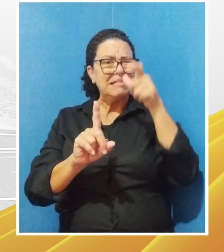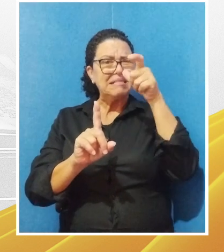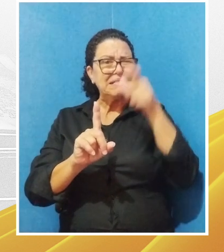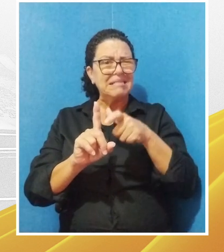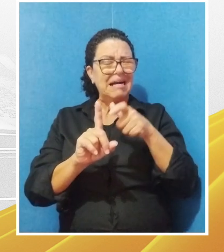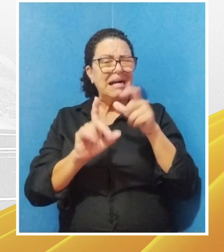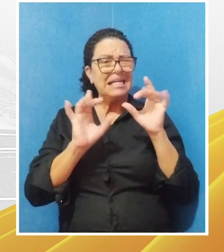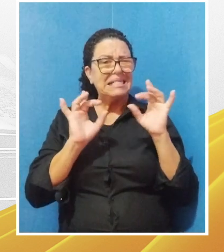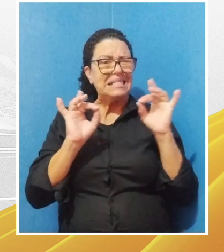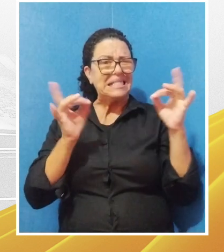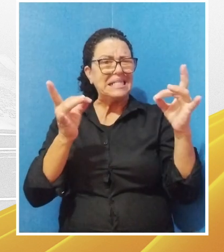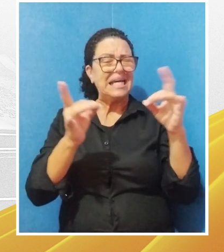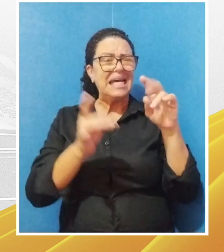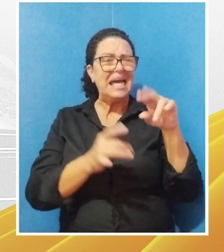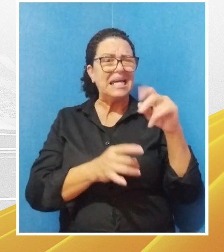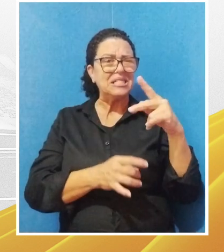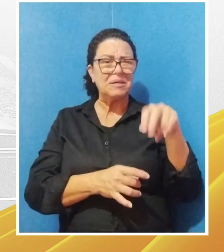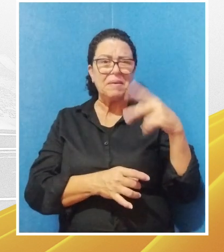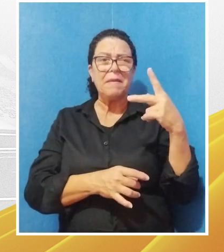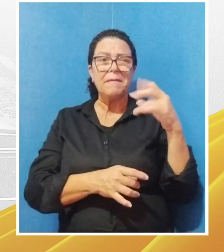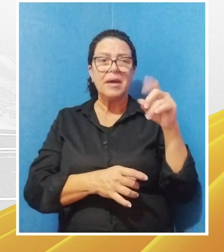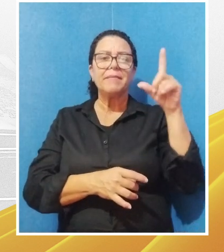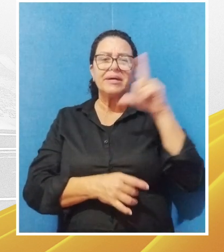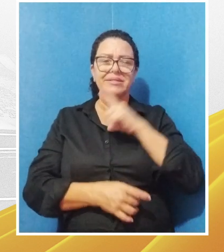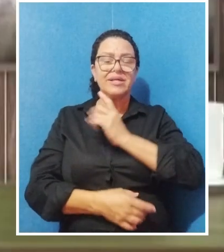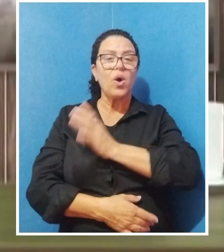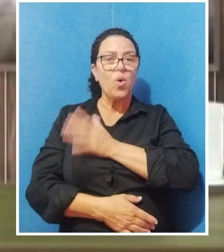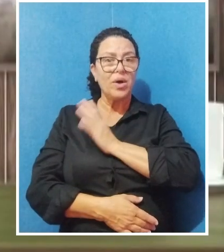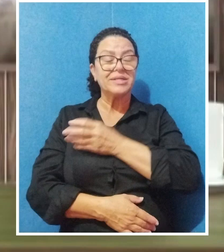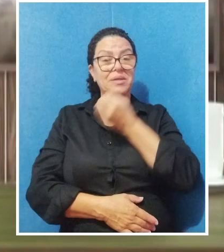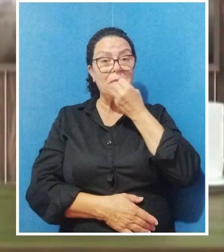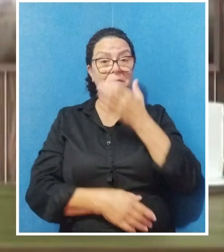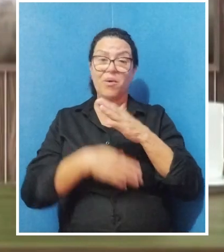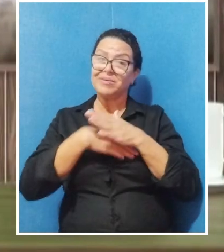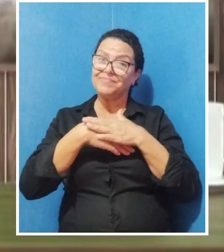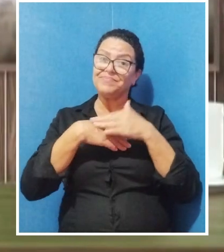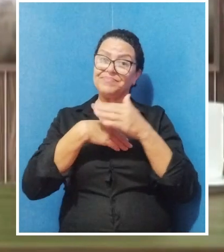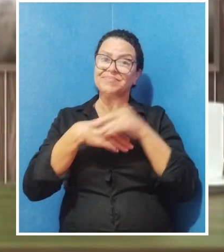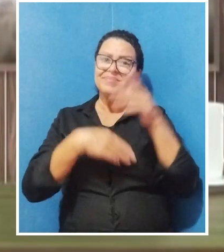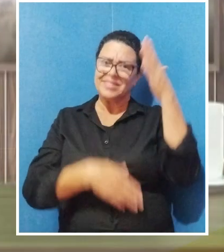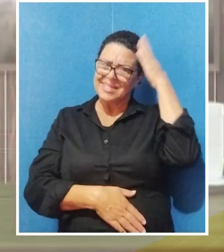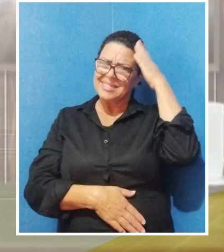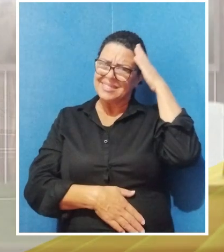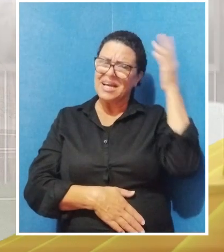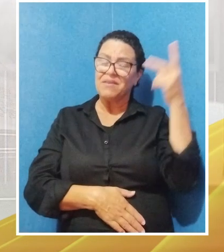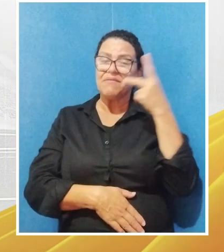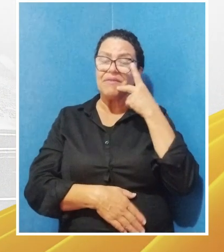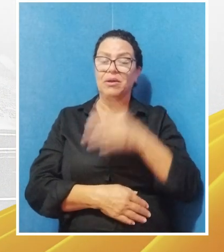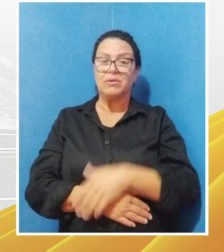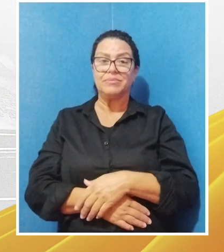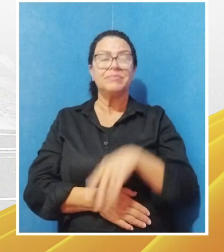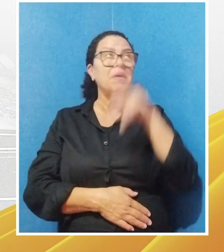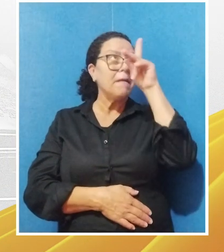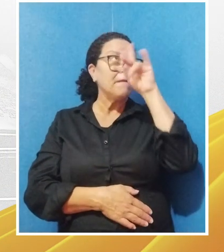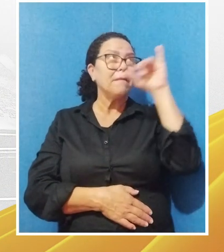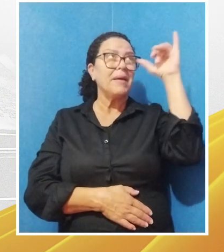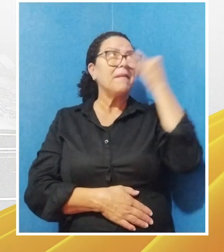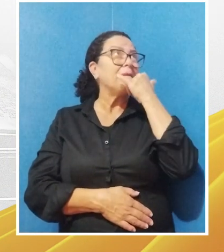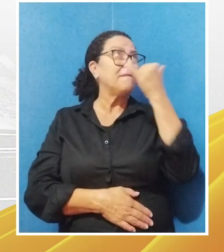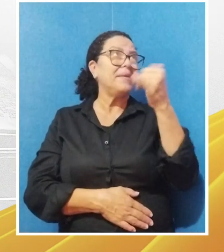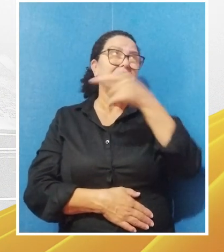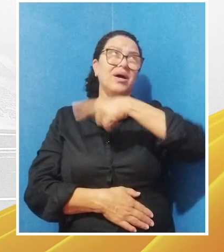coroado de espinhos. Mas ele ainda tem um coração humilde. Você sabe o ele disse? Pai,